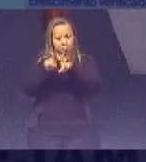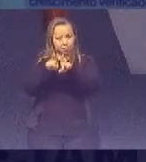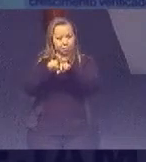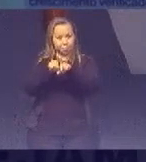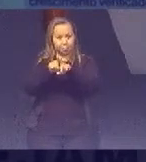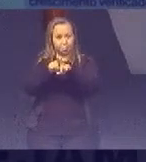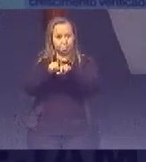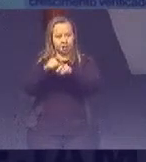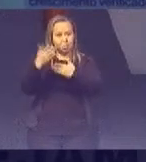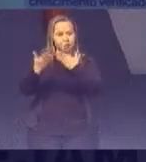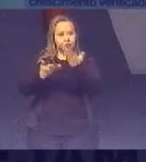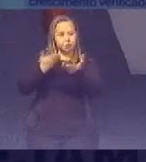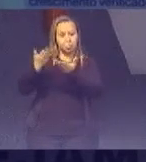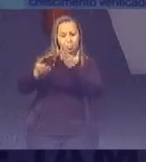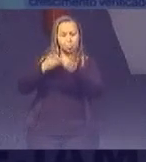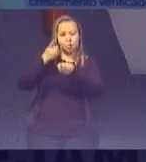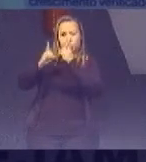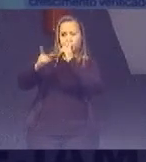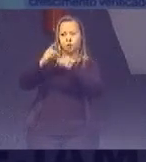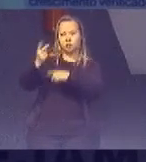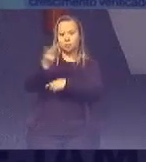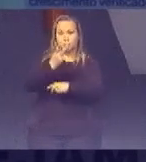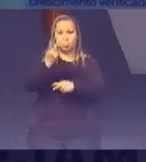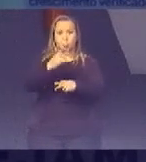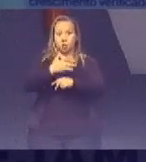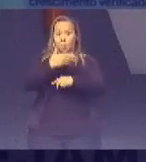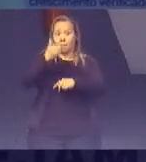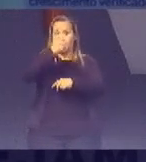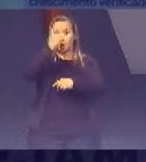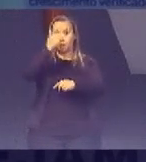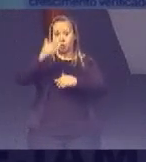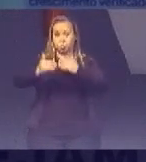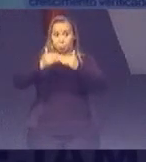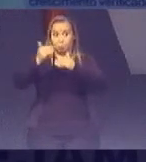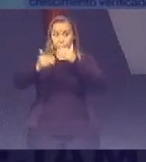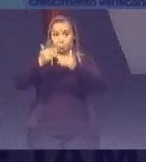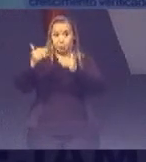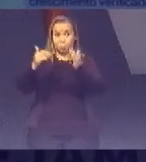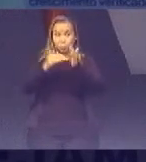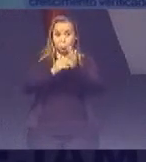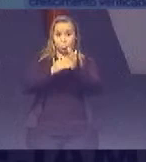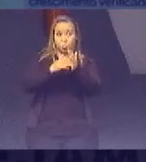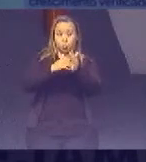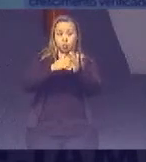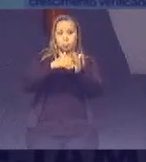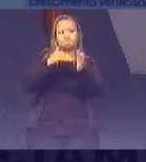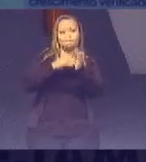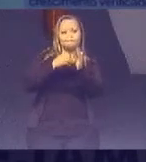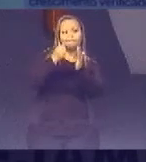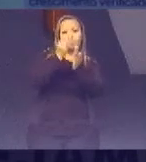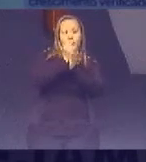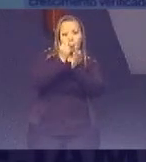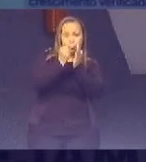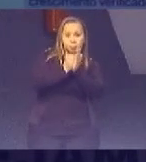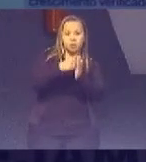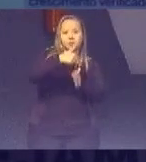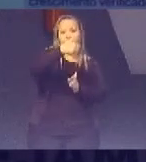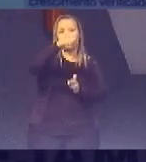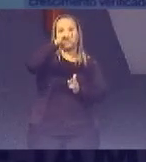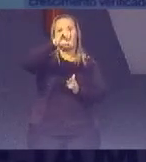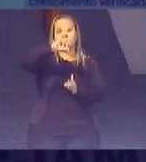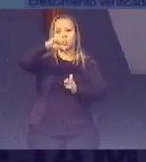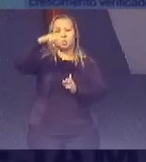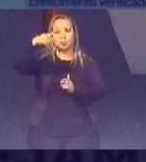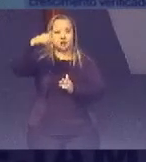Se relaciona Dialoga Com os dois melhores Períodos de crescimento Do último século 1970 e 1980 Então Era